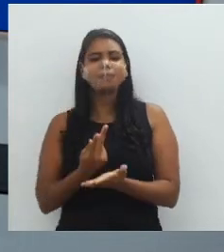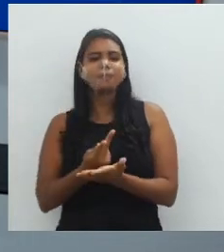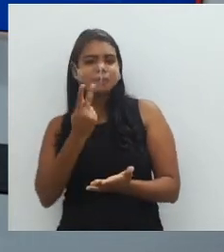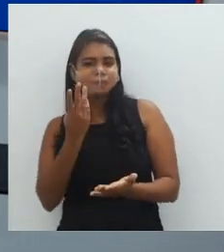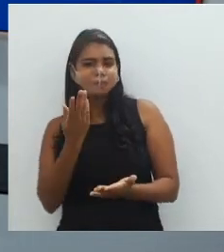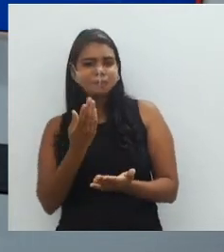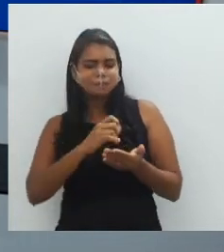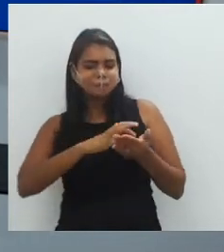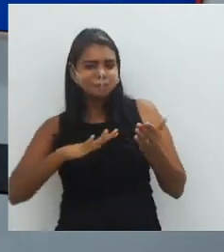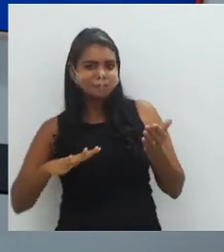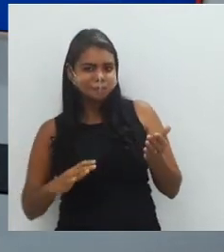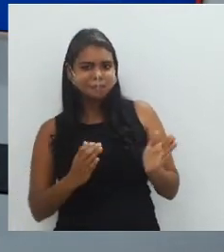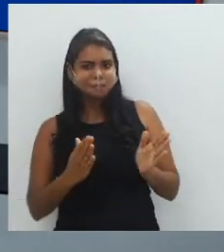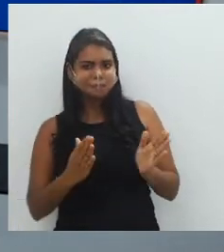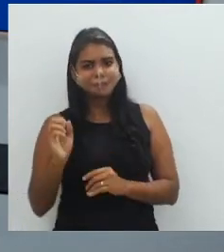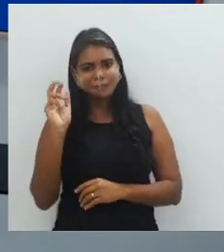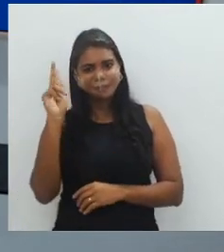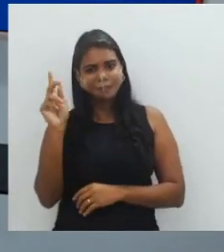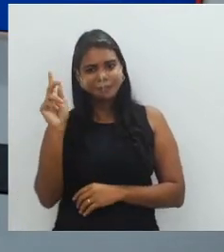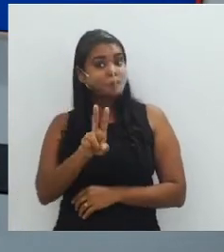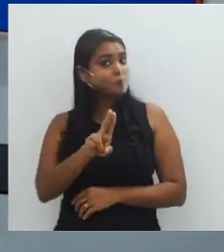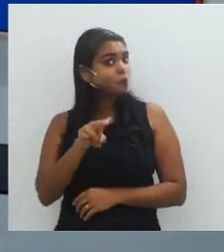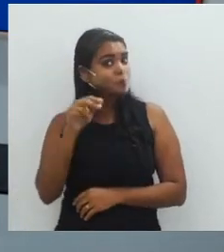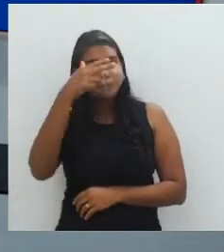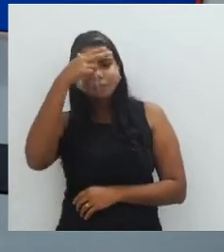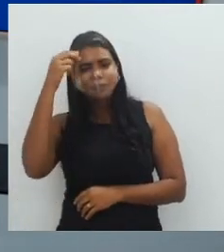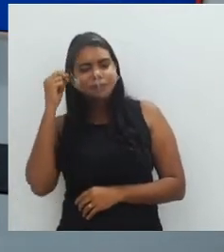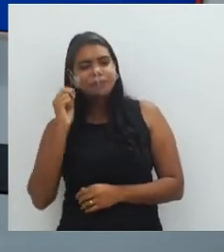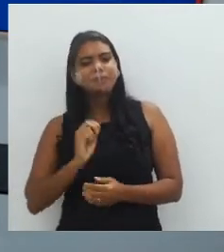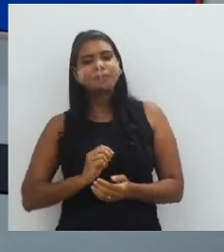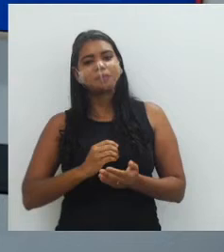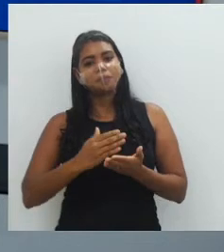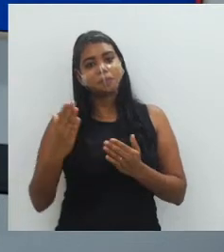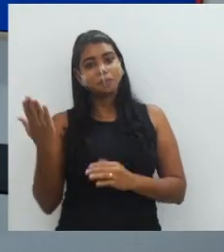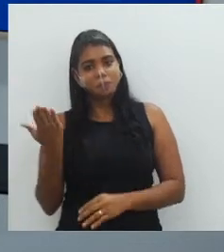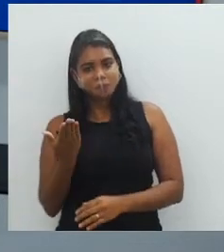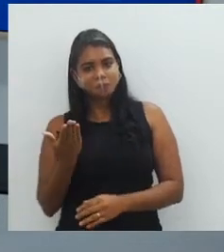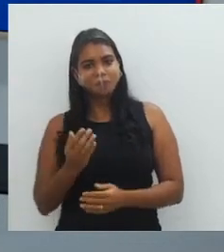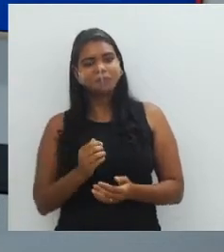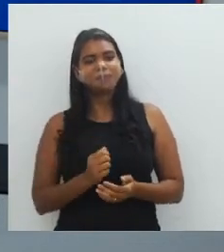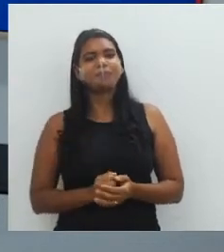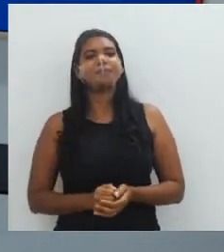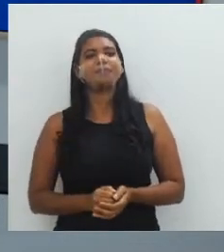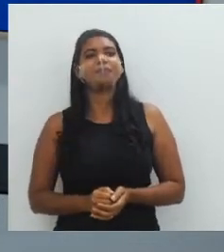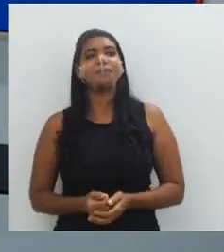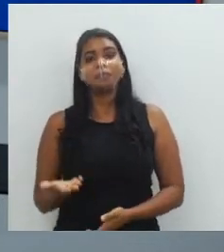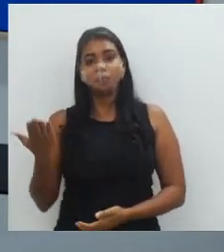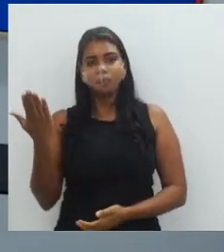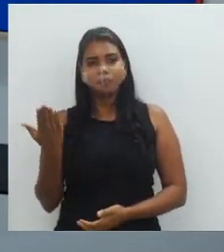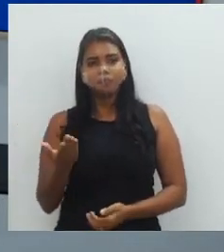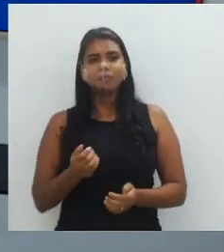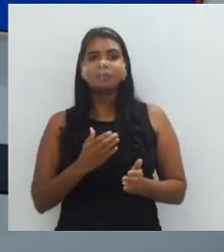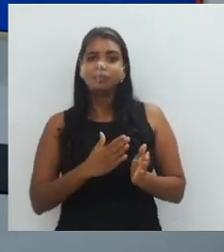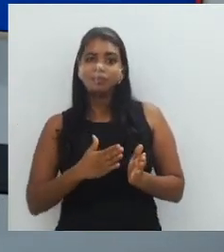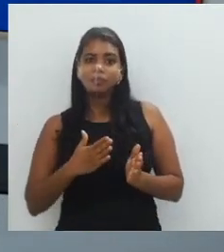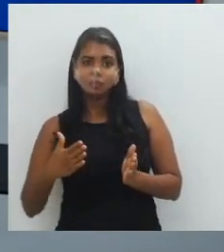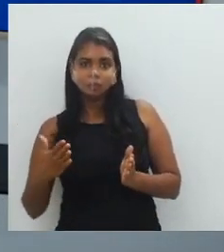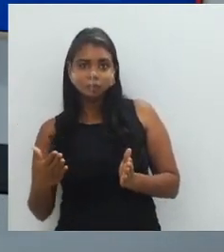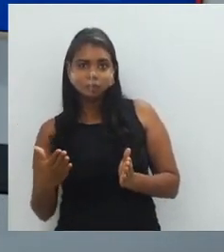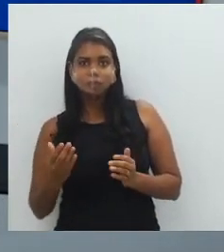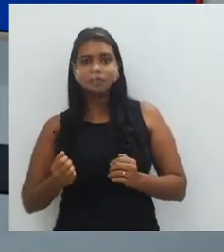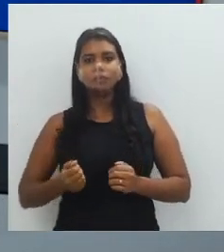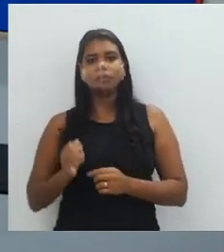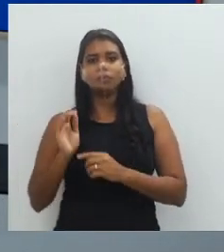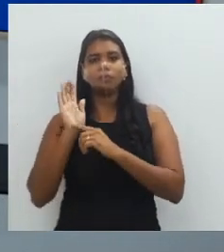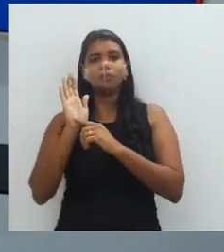atividades, tá certo? Não esqueçam! Então vamos começar a nossa aula de hoje? Hoje a gente vai continuar falando sobre a